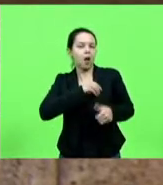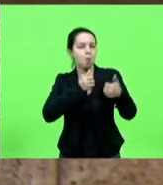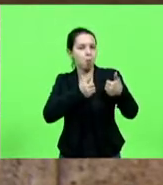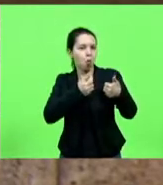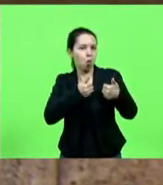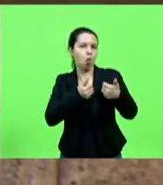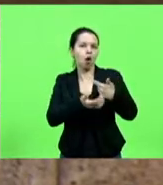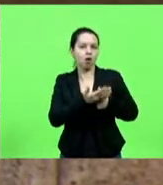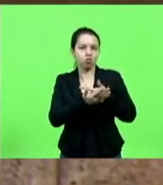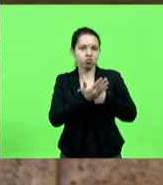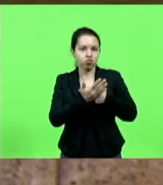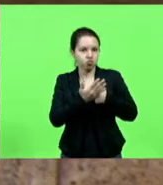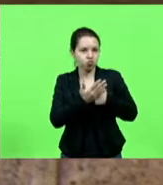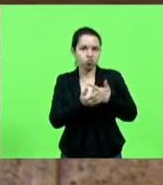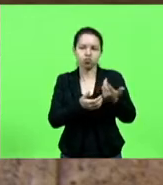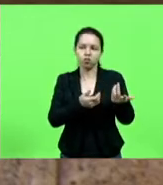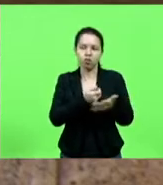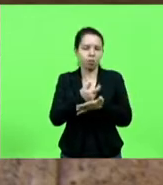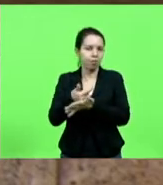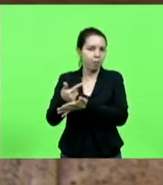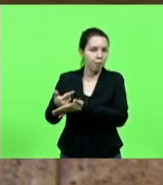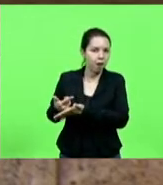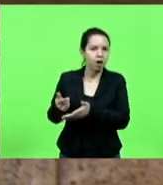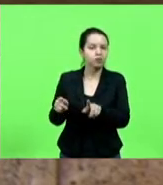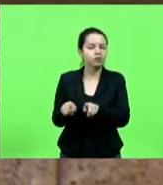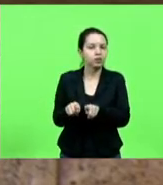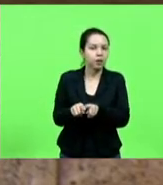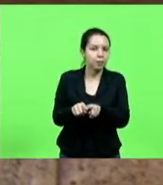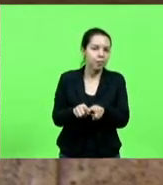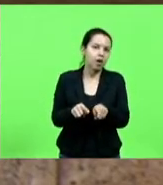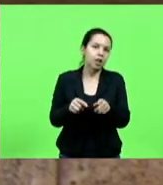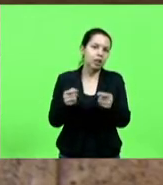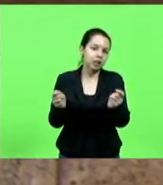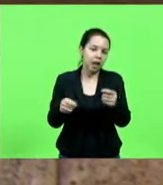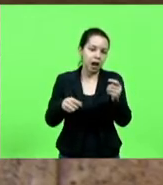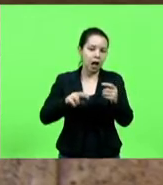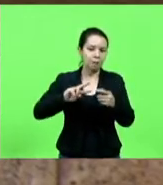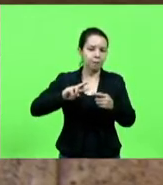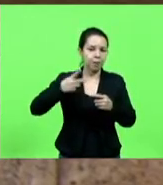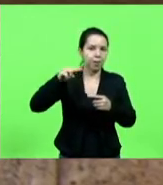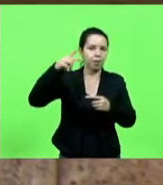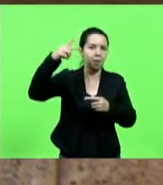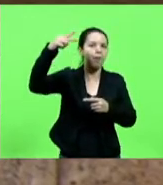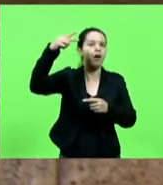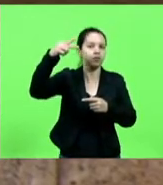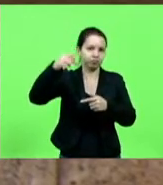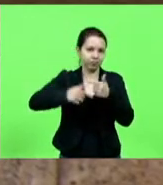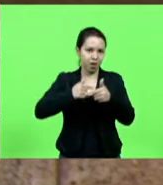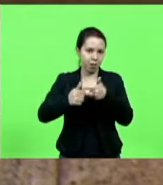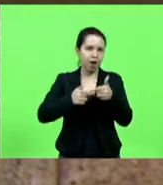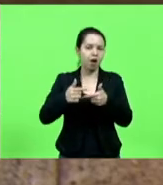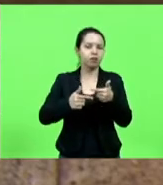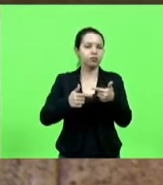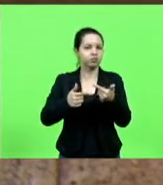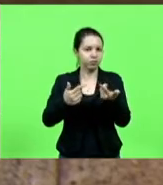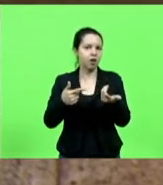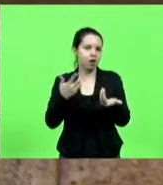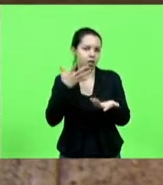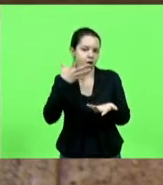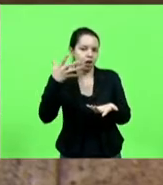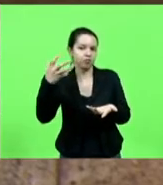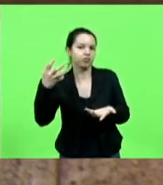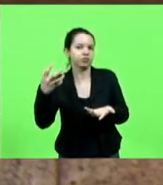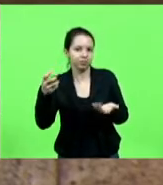também, a questão de você poder avançar na carreira, ela torna ela cada vez ainda mais bonita e atrativa ainda.